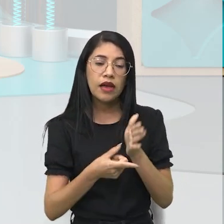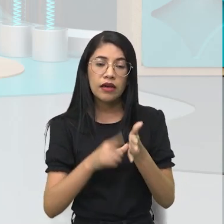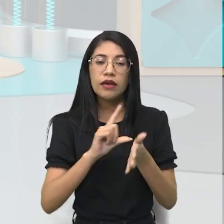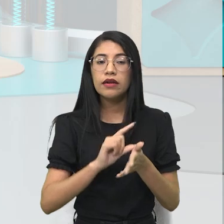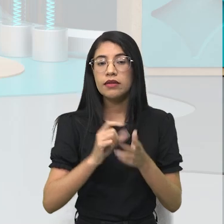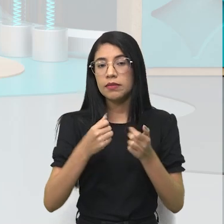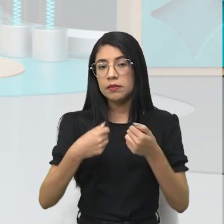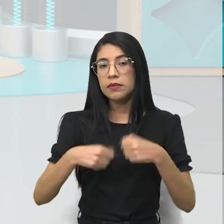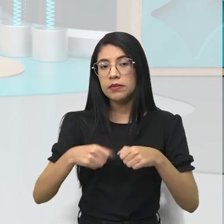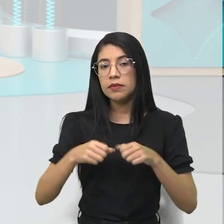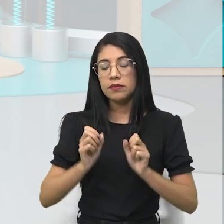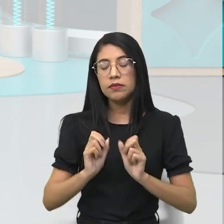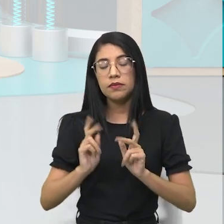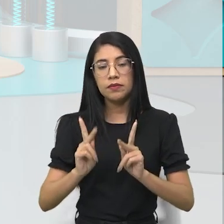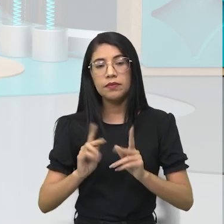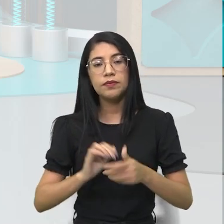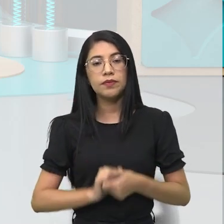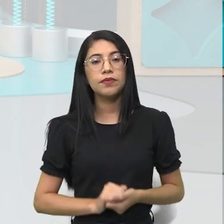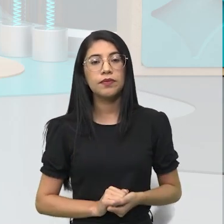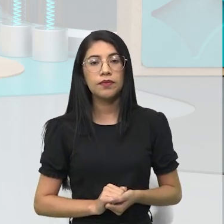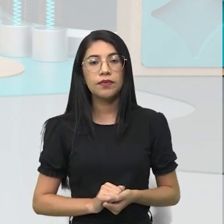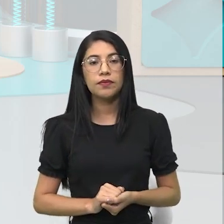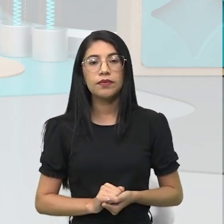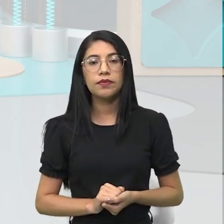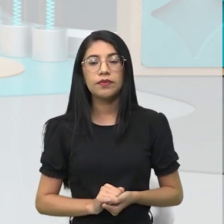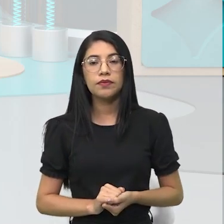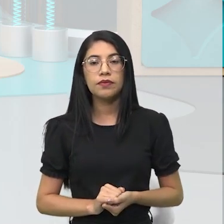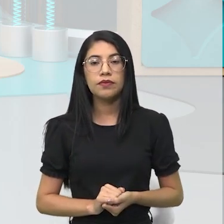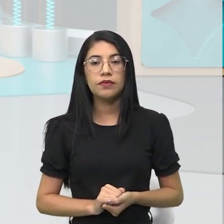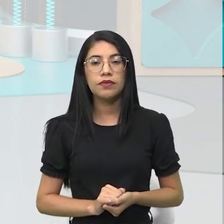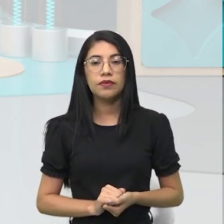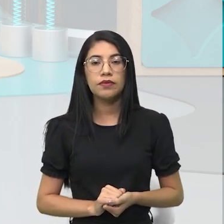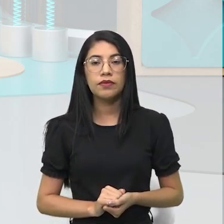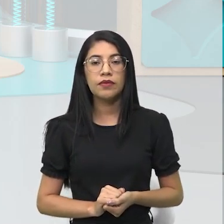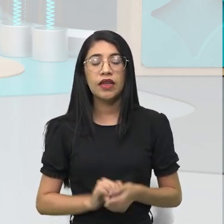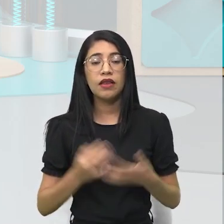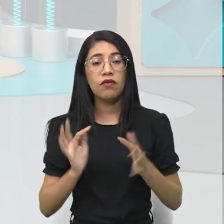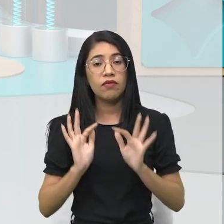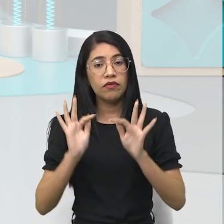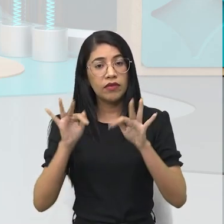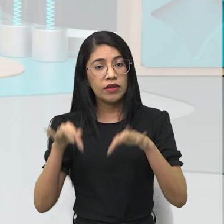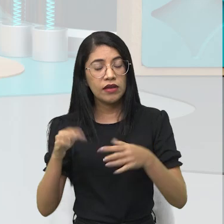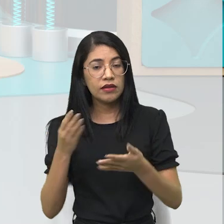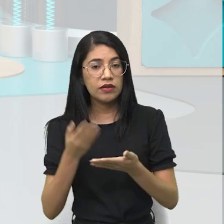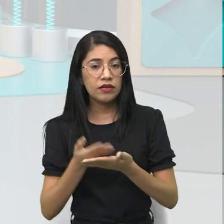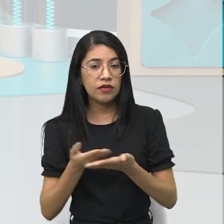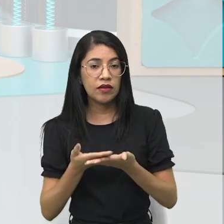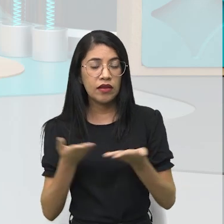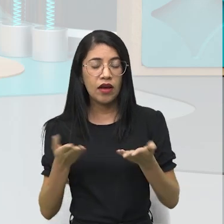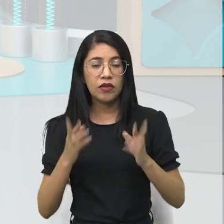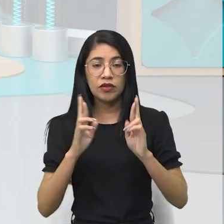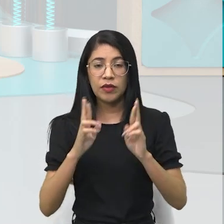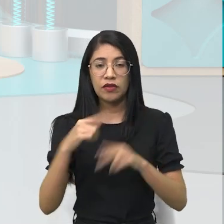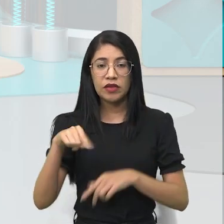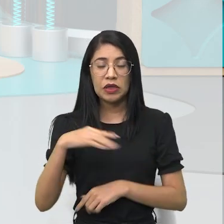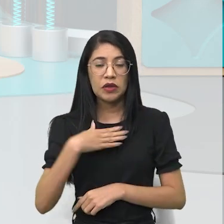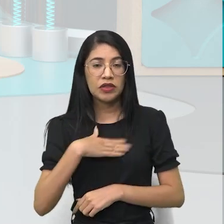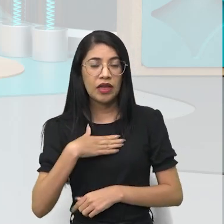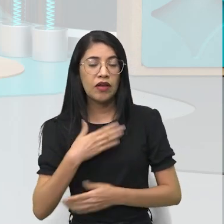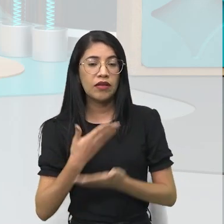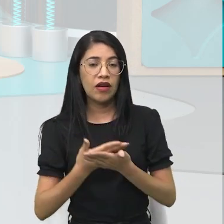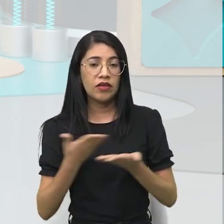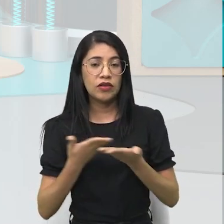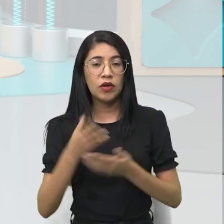estudando no momento. Certo, pessoal? Bom, nós vamos ficando por aqui. Espero que vocês tenham gostado,